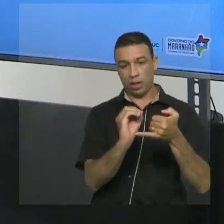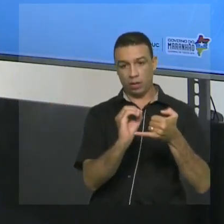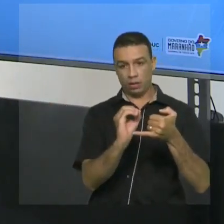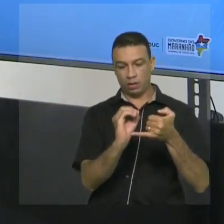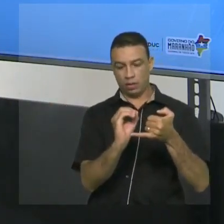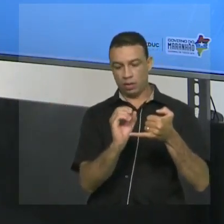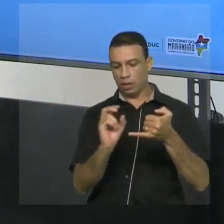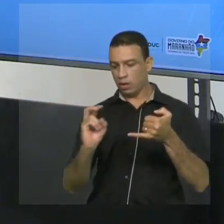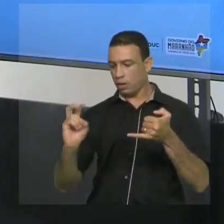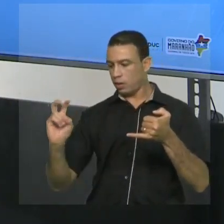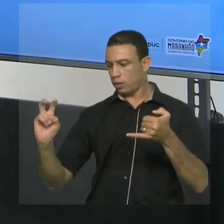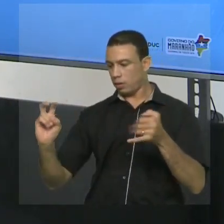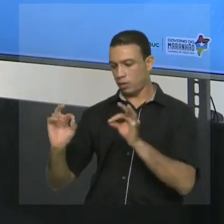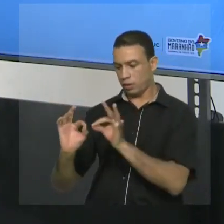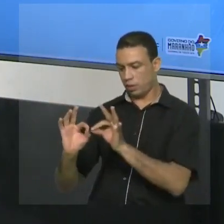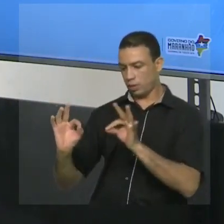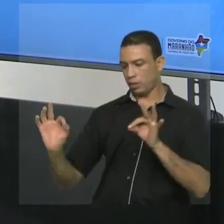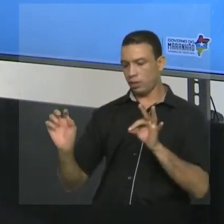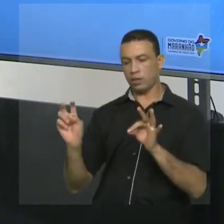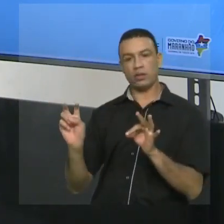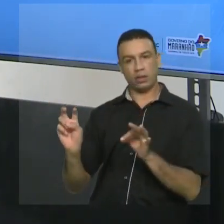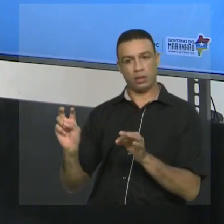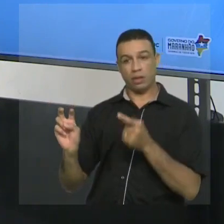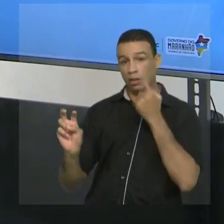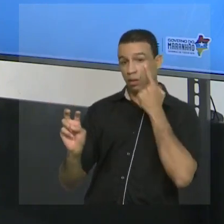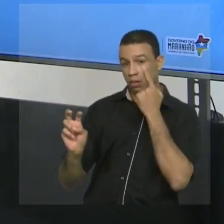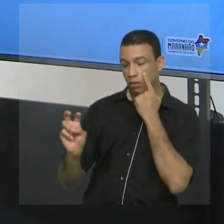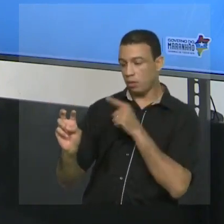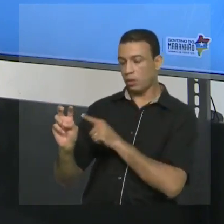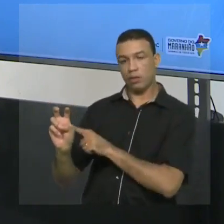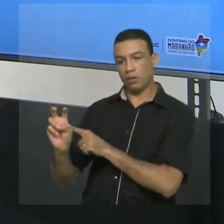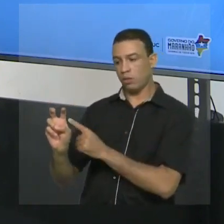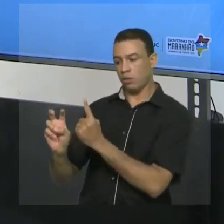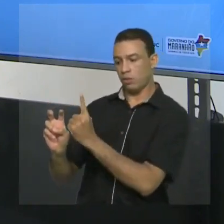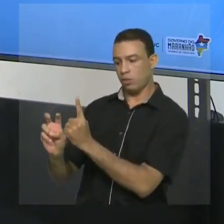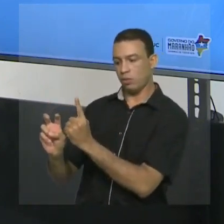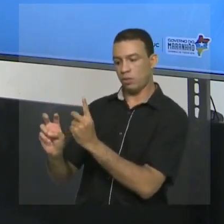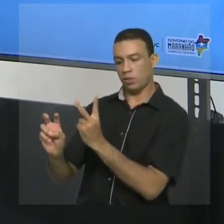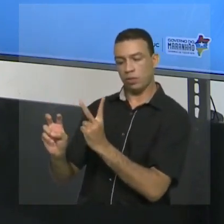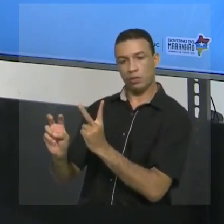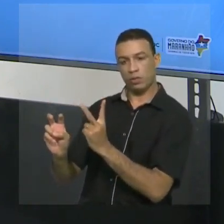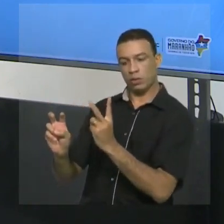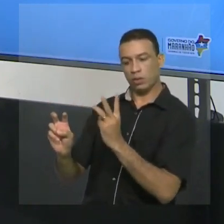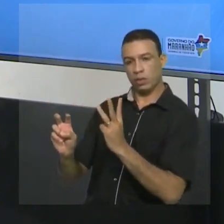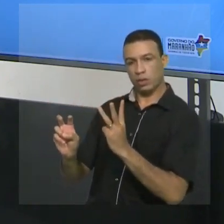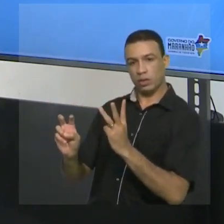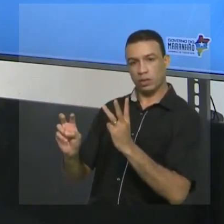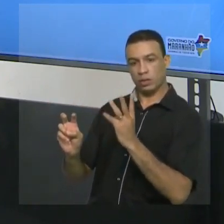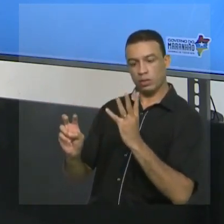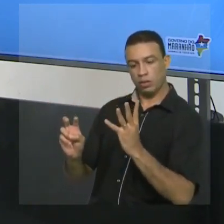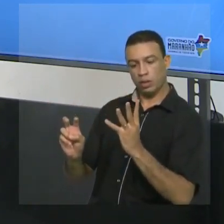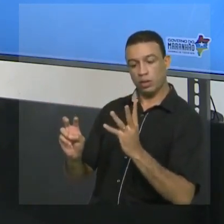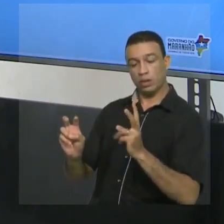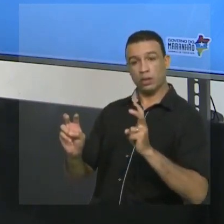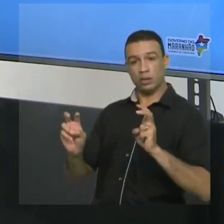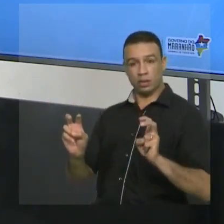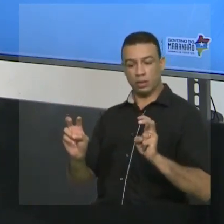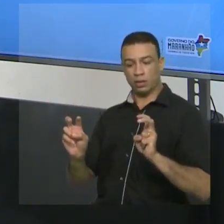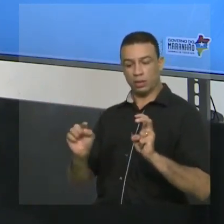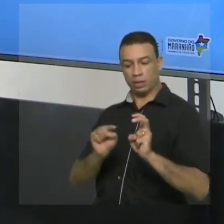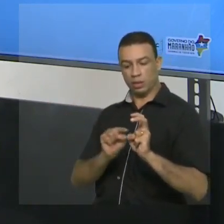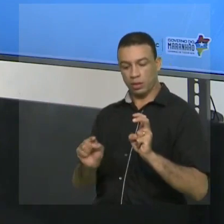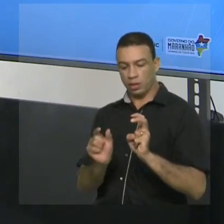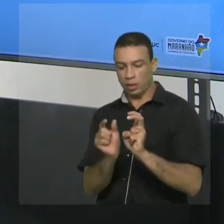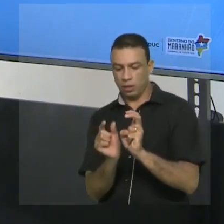zero. Vamos conferir juntos. Então, eu tenho uma, duas, três, quatro, cinco